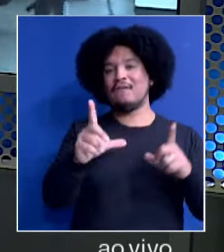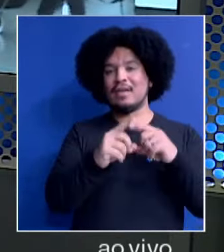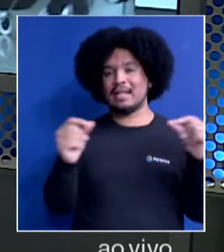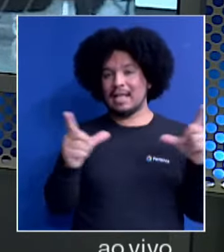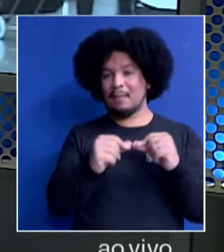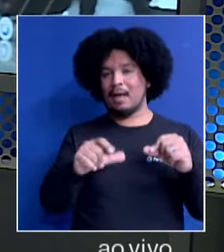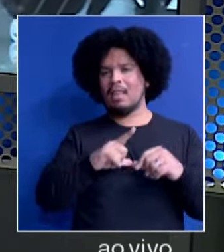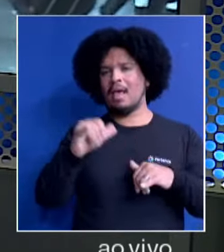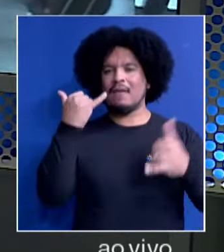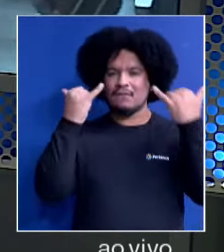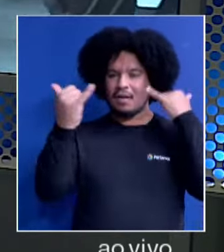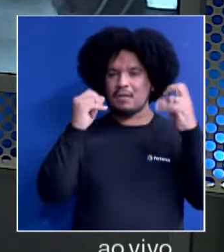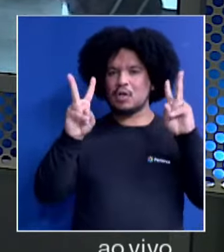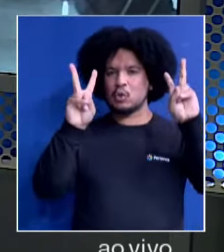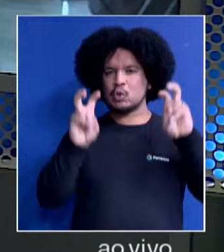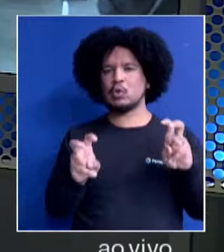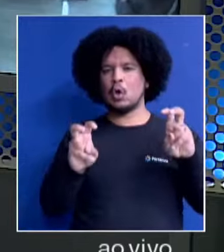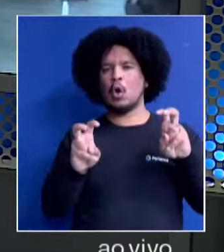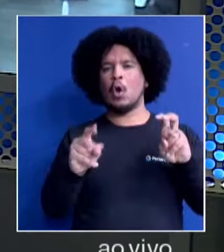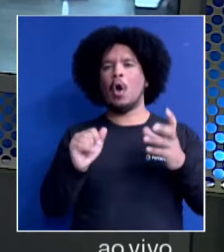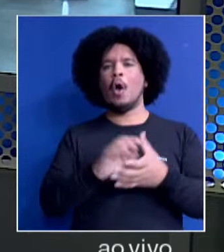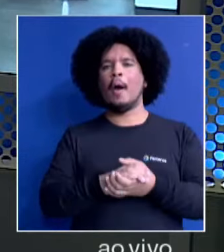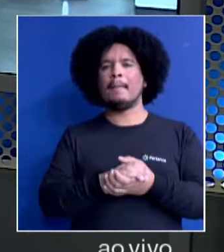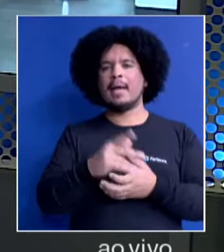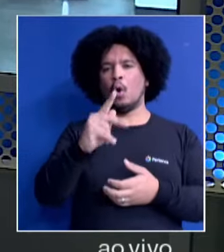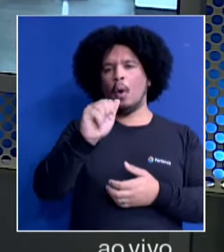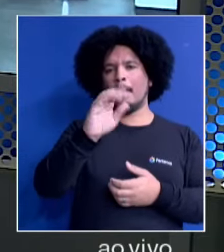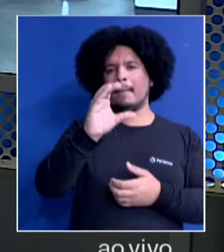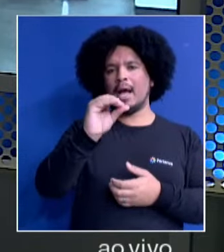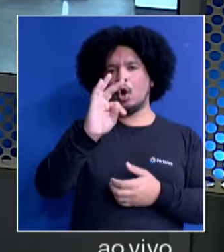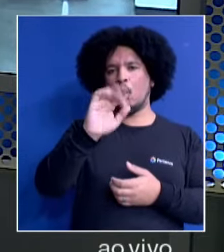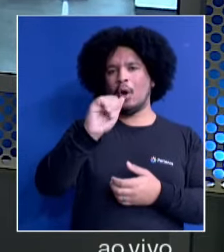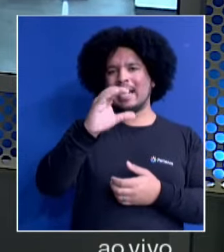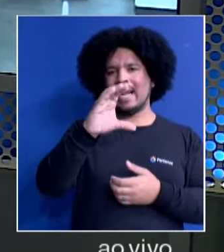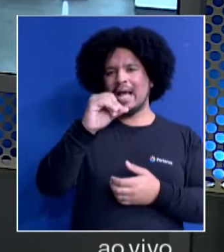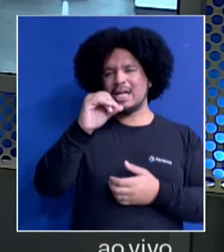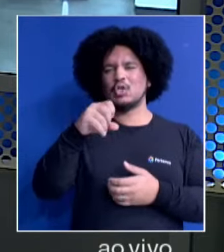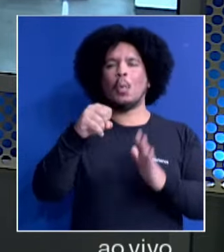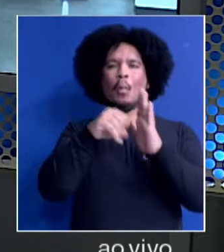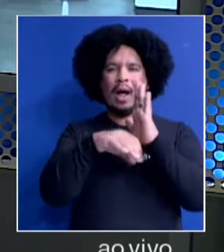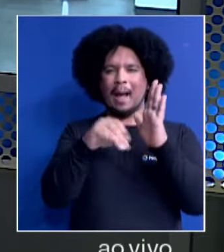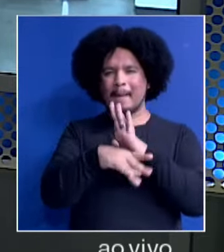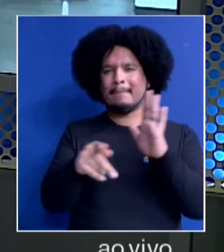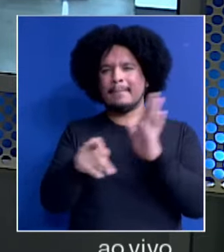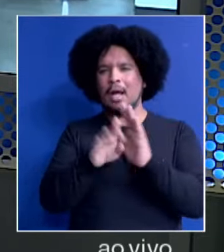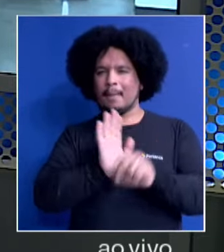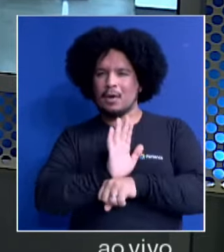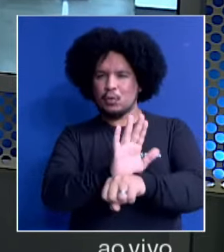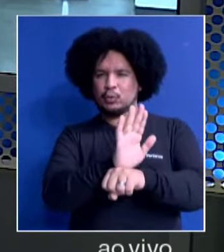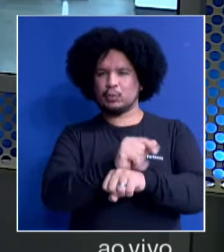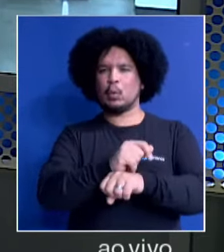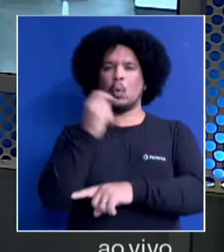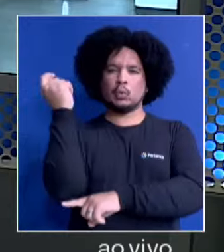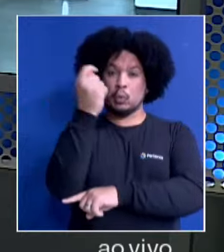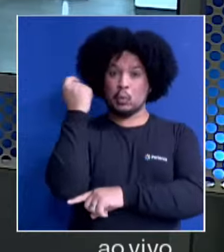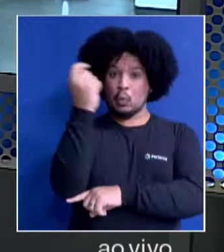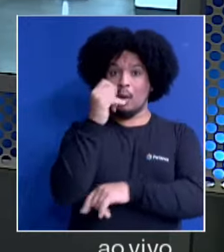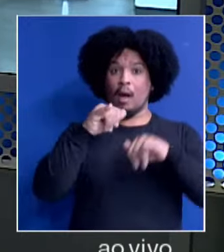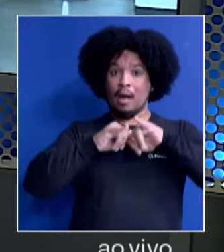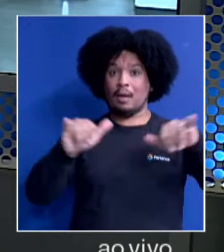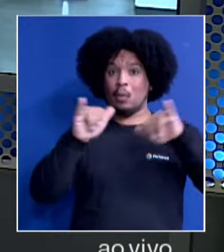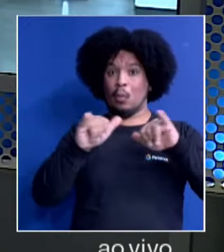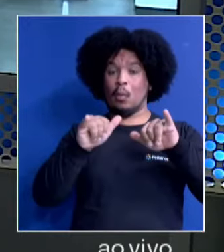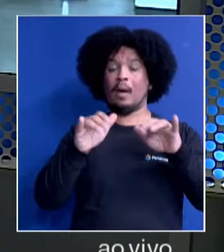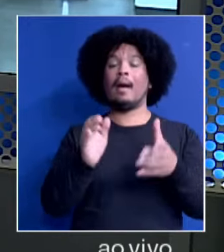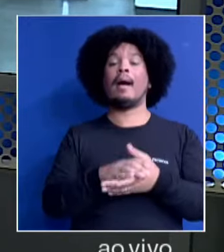informações sobre o pacotaço. É assim que está sendo chamado esse novo pacote de ajuda ao Rio Grande do Sul, anunciado